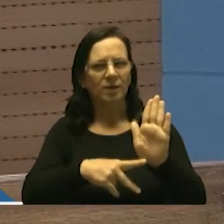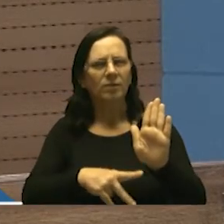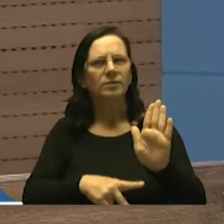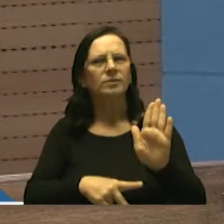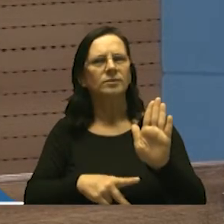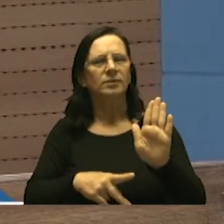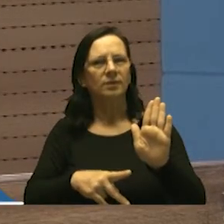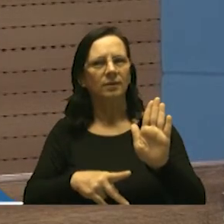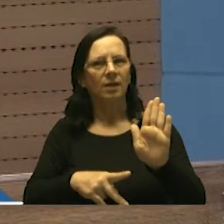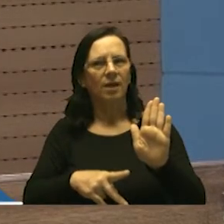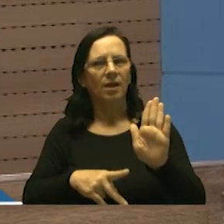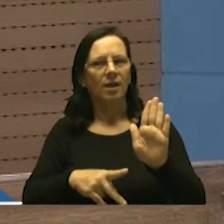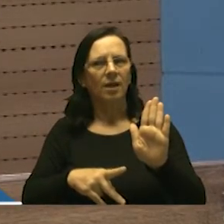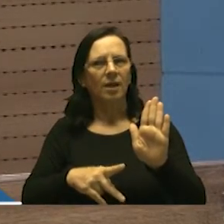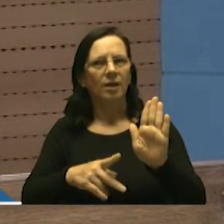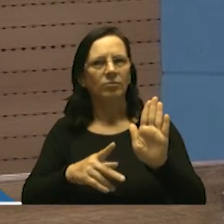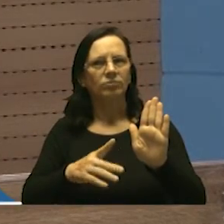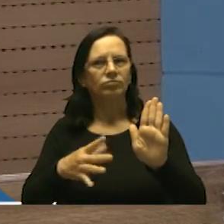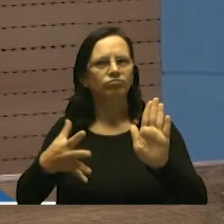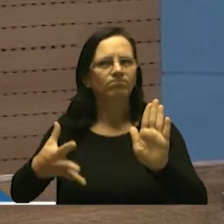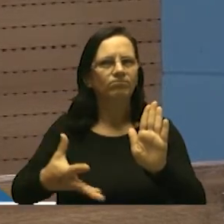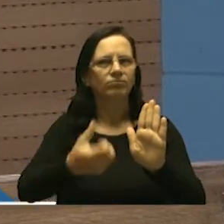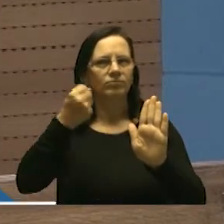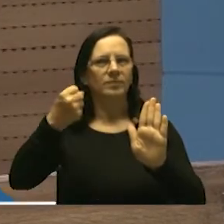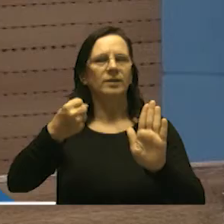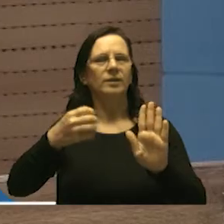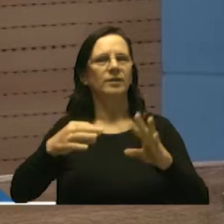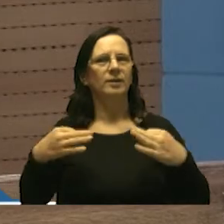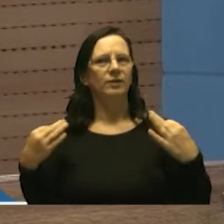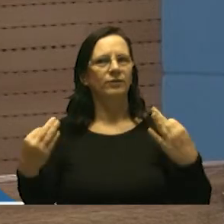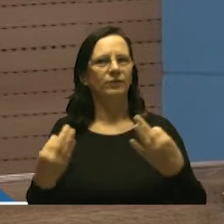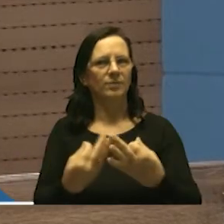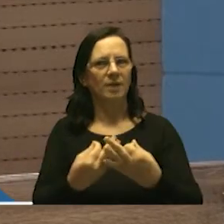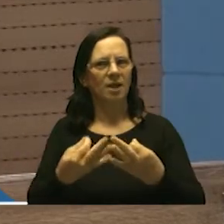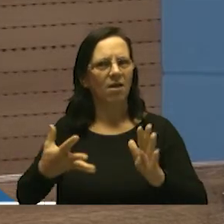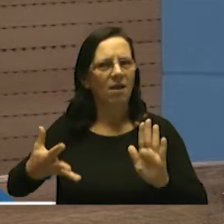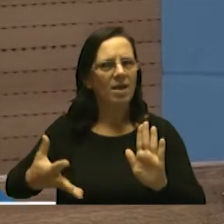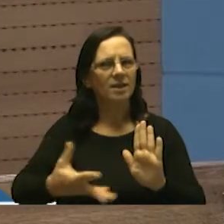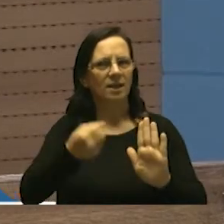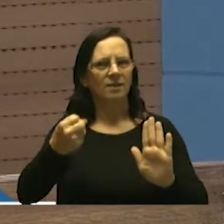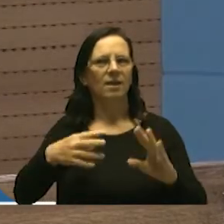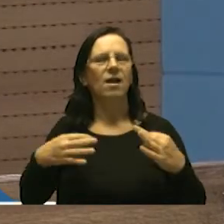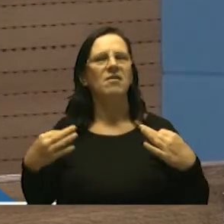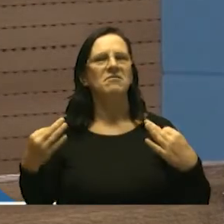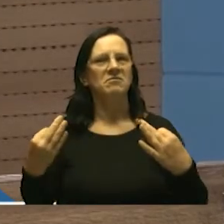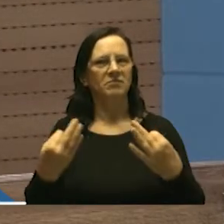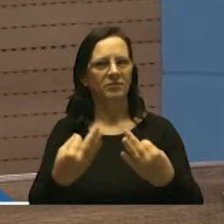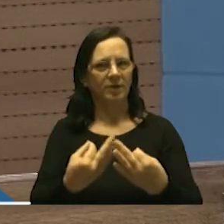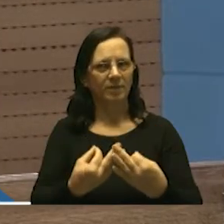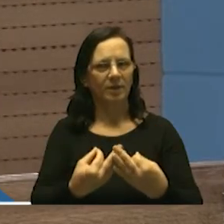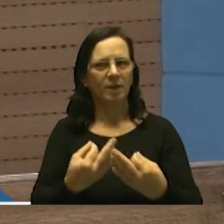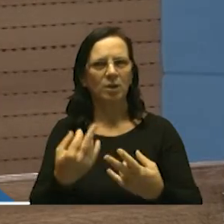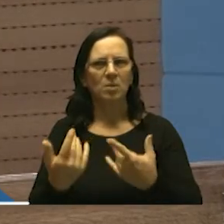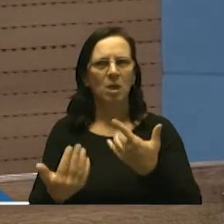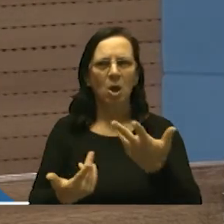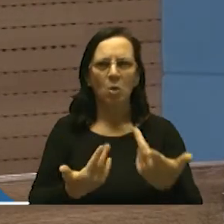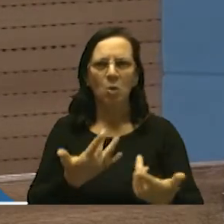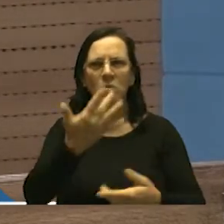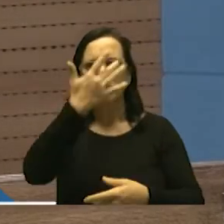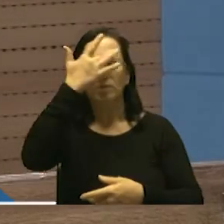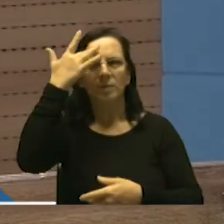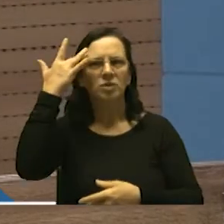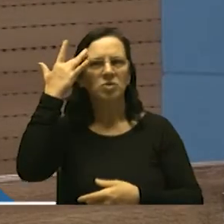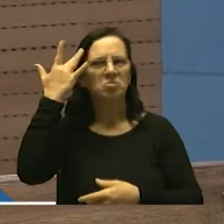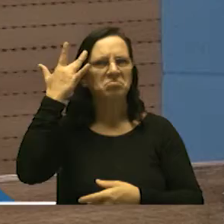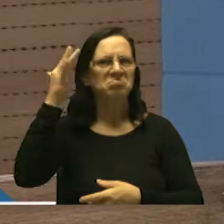da família parabéns vereador como vossa excelência falou para alguns e para muitos talvez